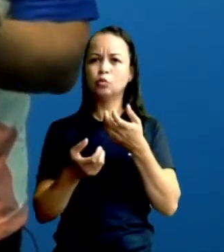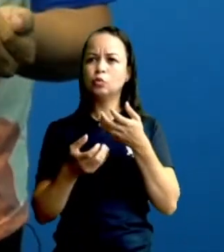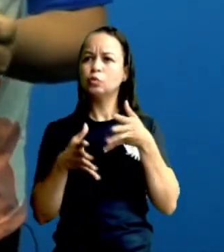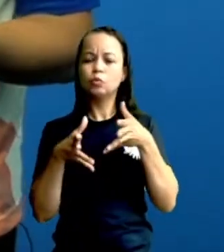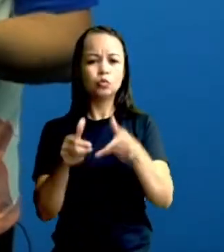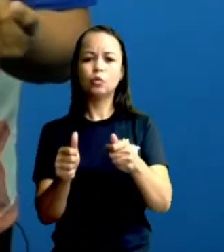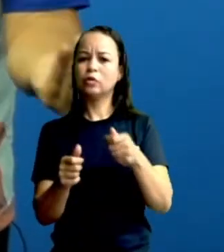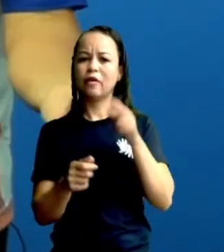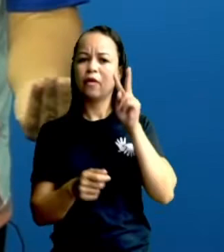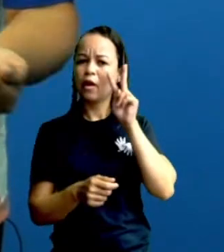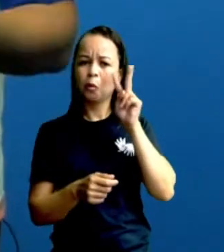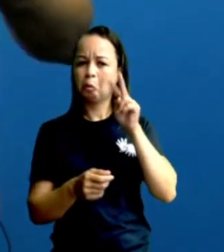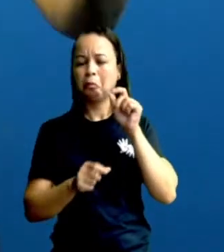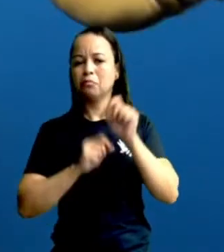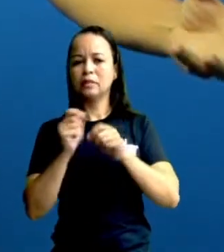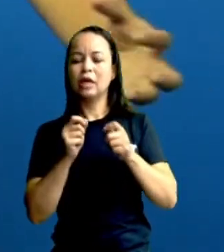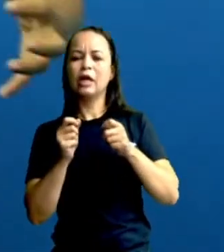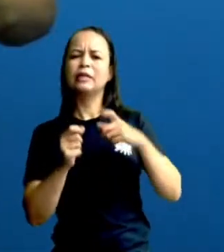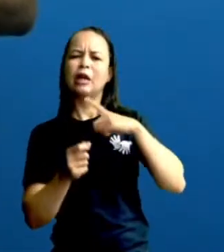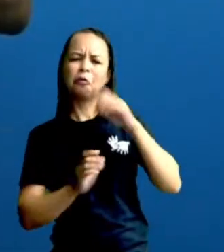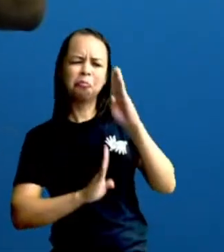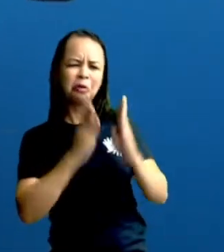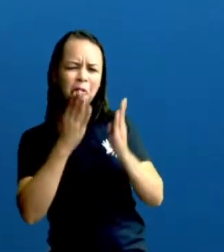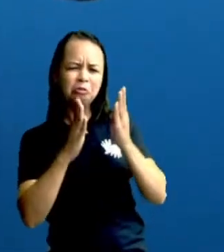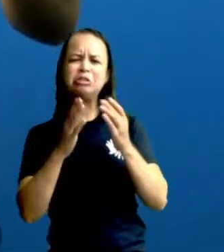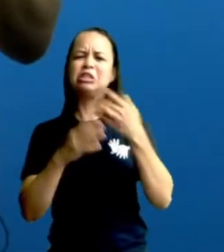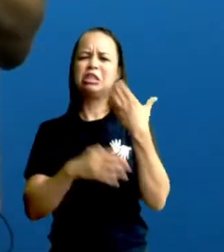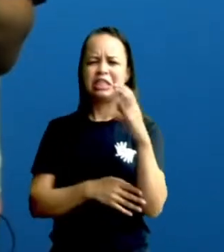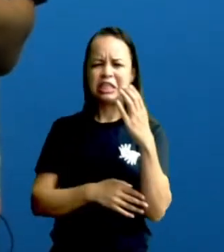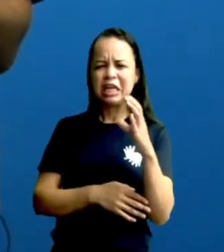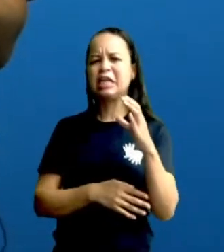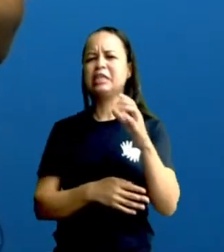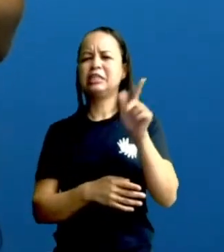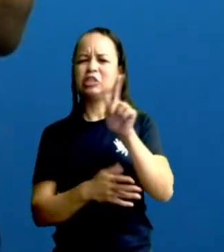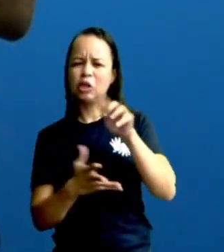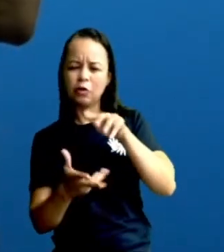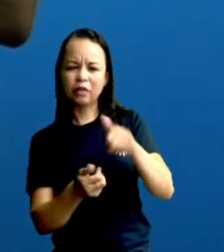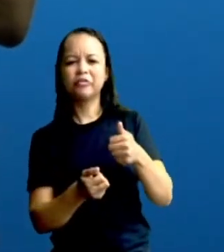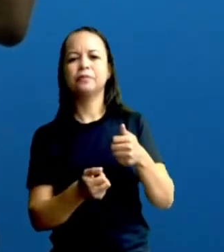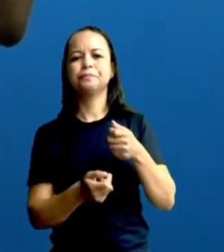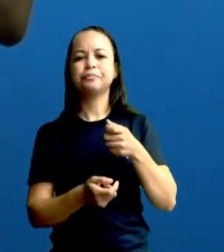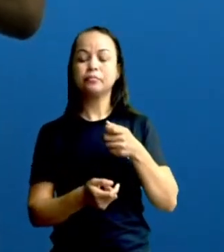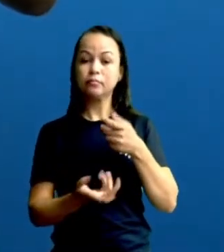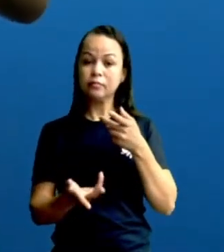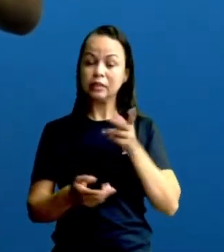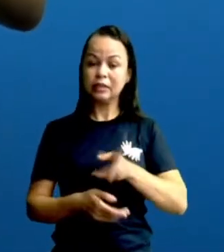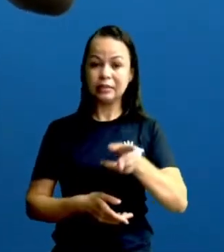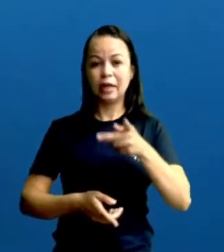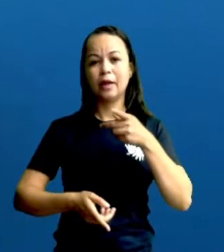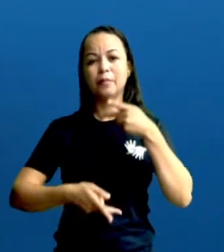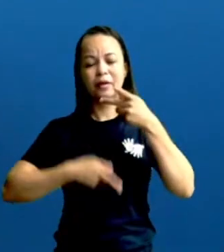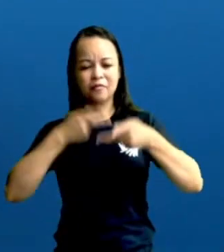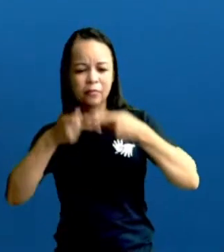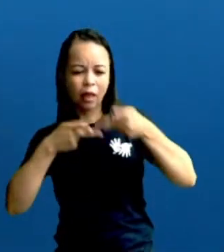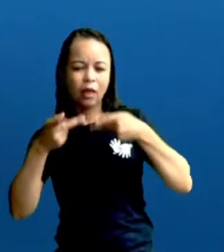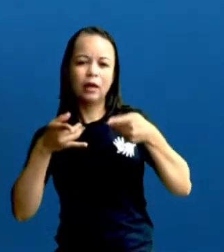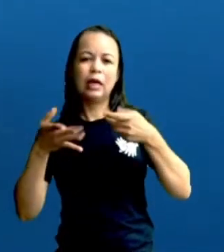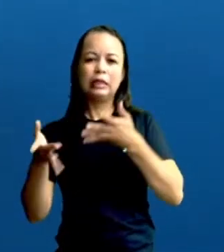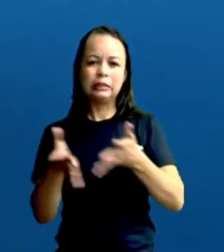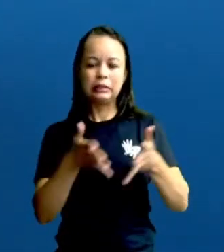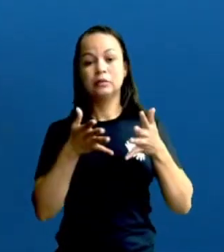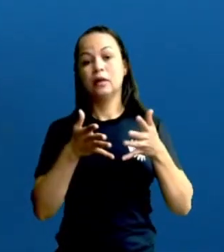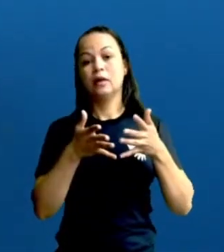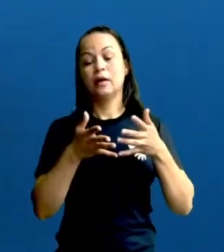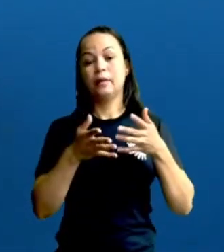história. Então, você vê como ciência, biologia, geografia, estão o tempo todo dialogando e isso é relevante. Por quê? Porque a gente entender